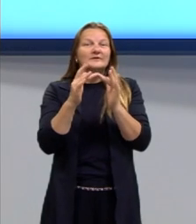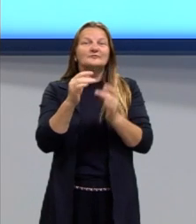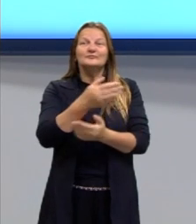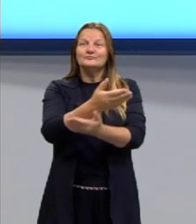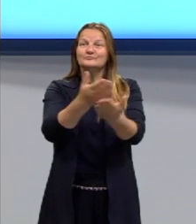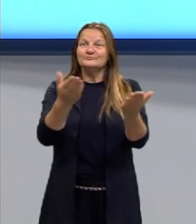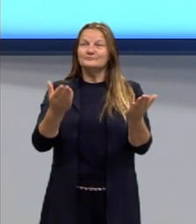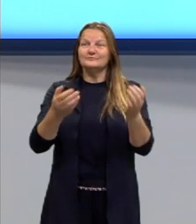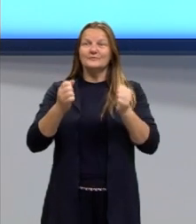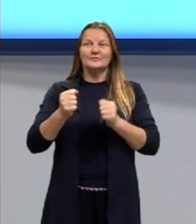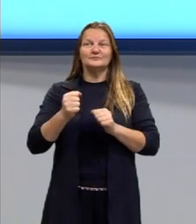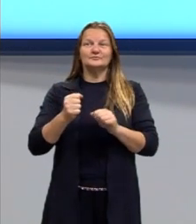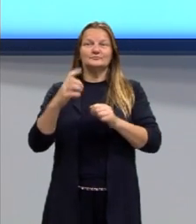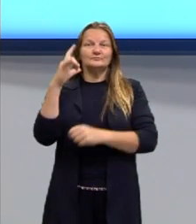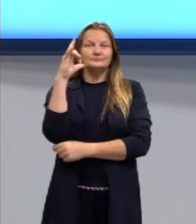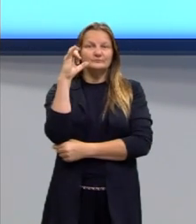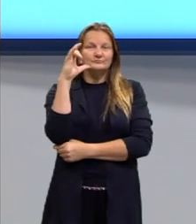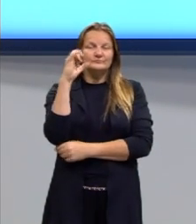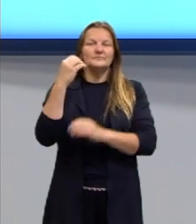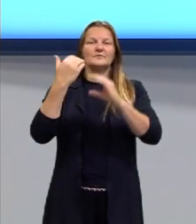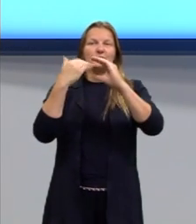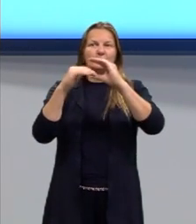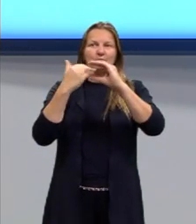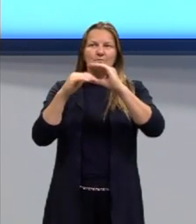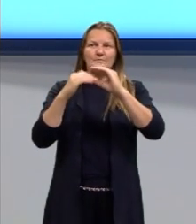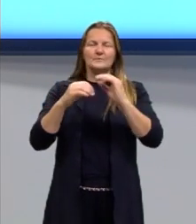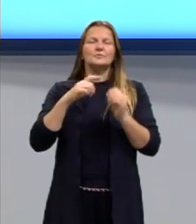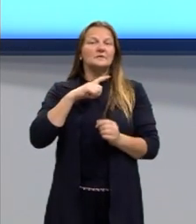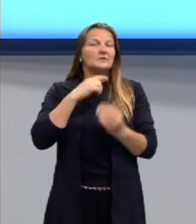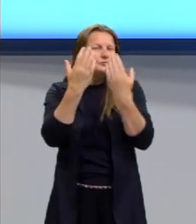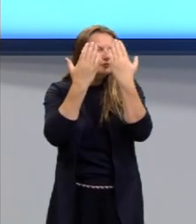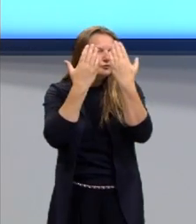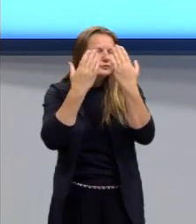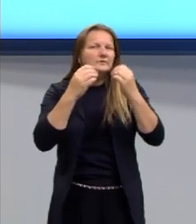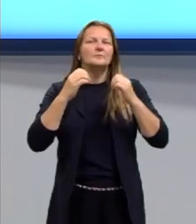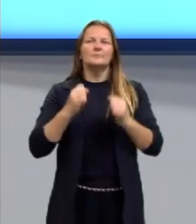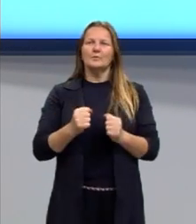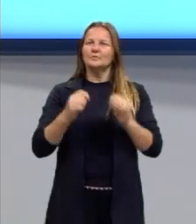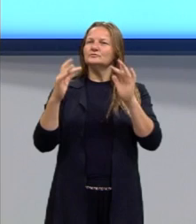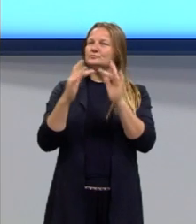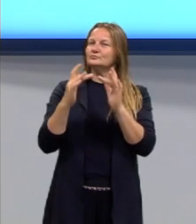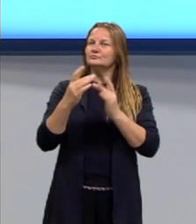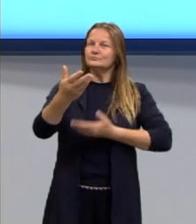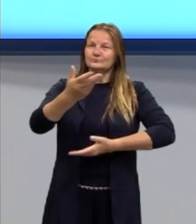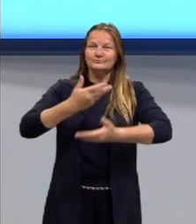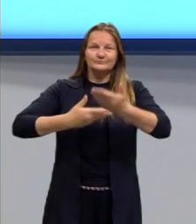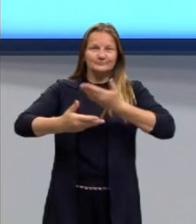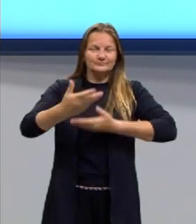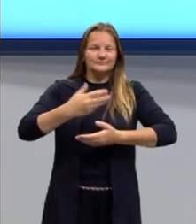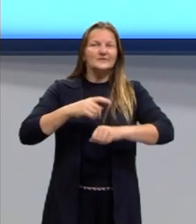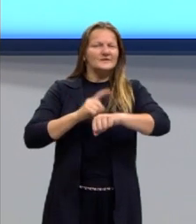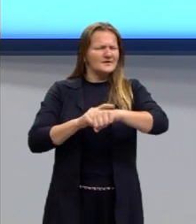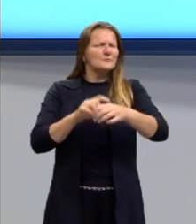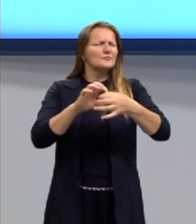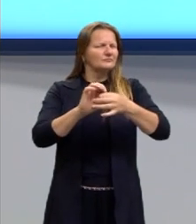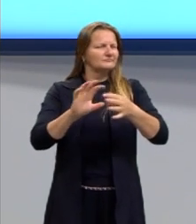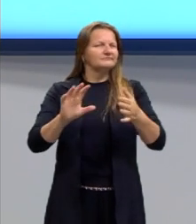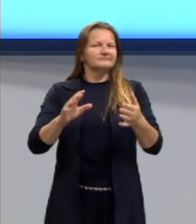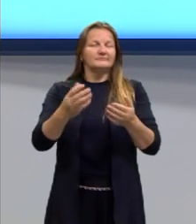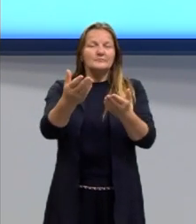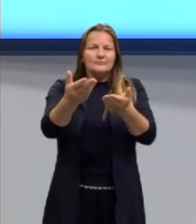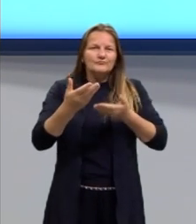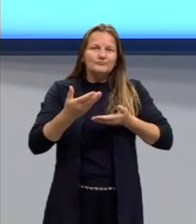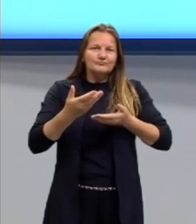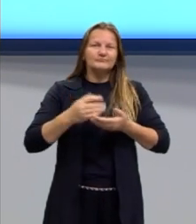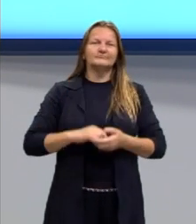então tem o Instagram, tem o e-mail, se vocês tiverem dúvidas, entrem em contato que ainda dá tempo. Se quiserem